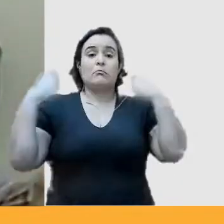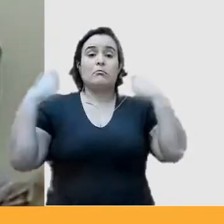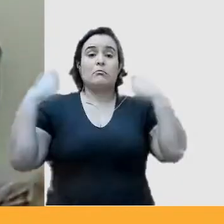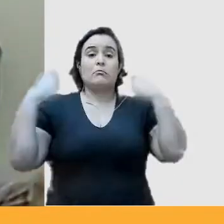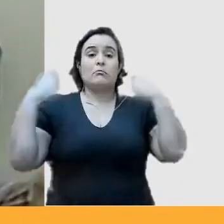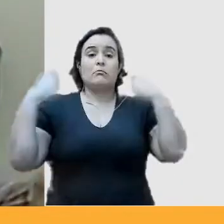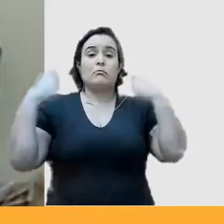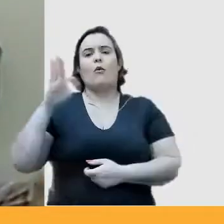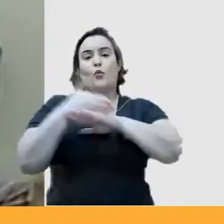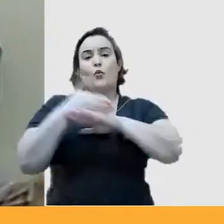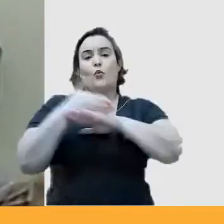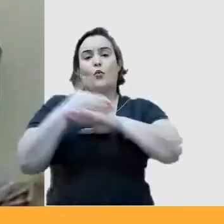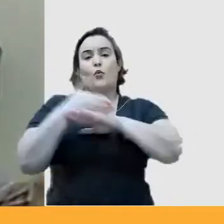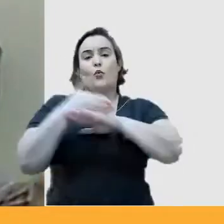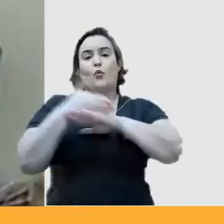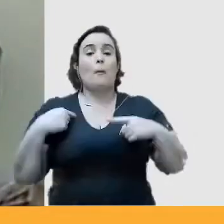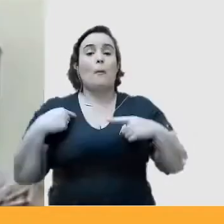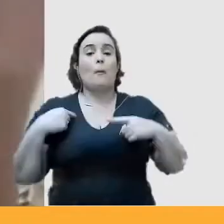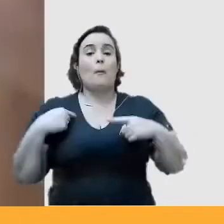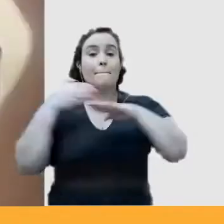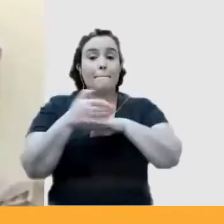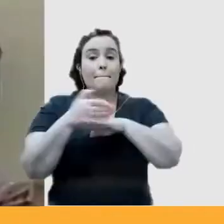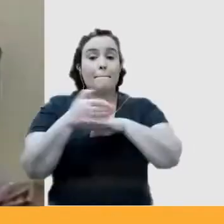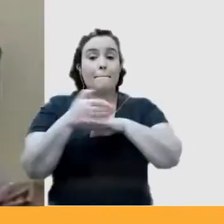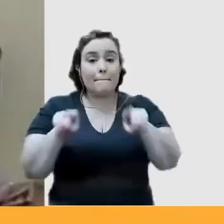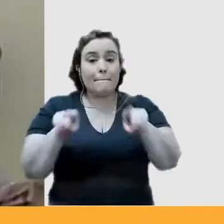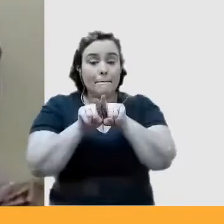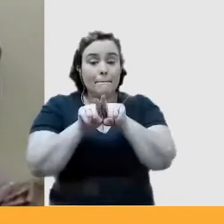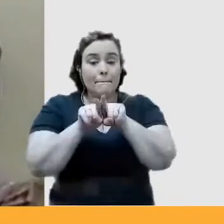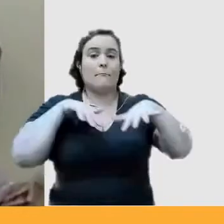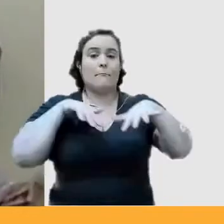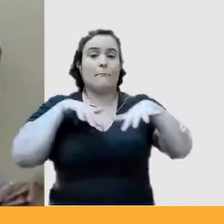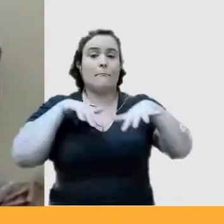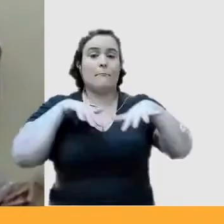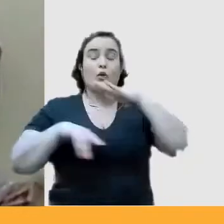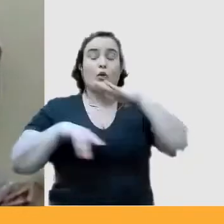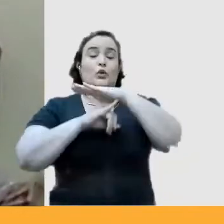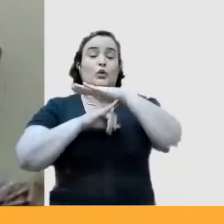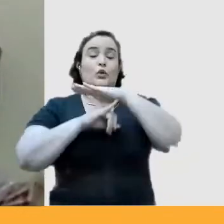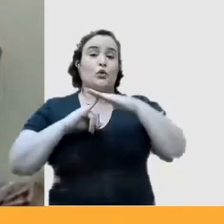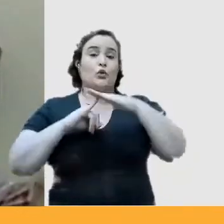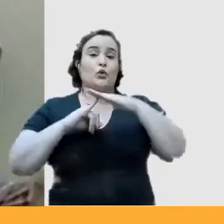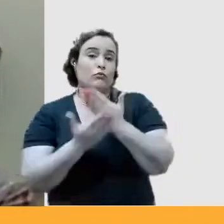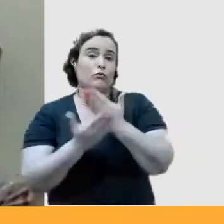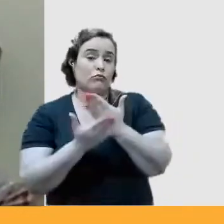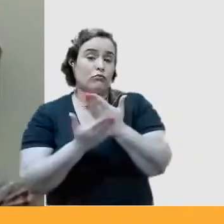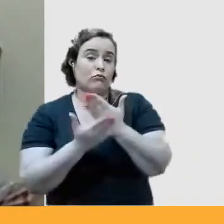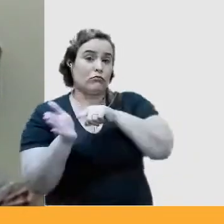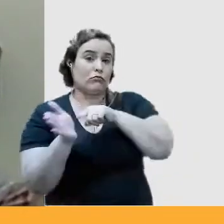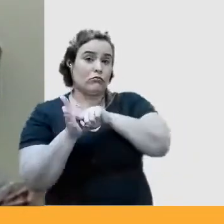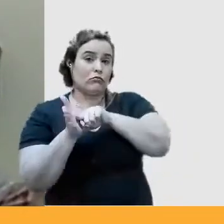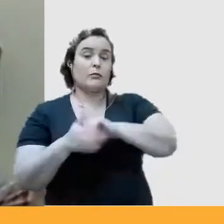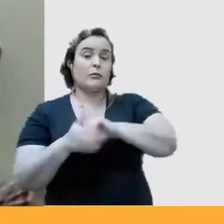eu fazia parte do movimento estudantil e tal, e, enfim,